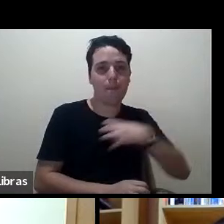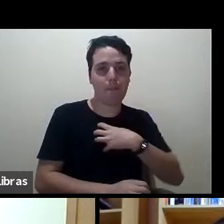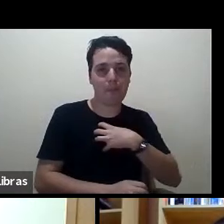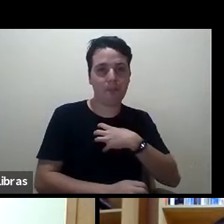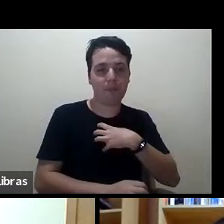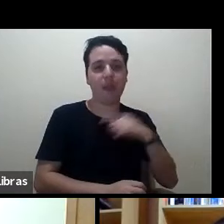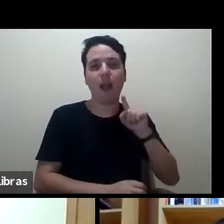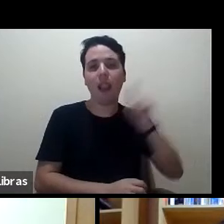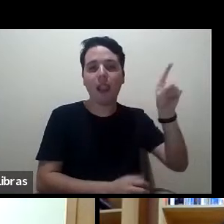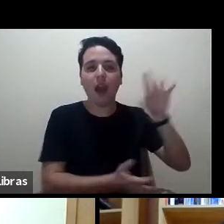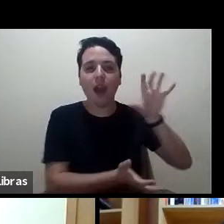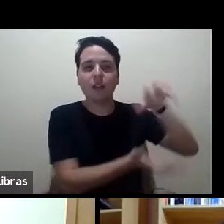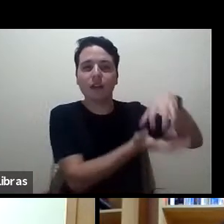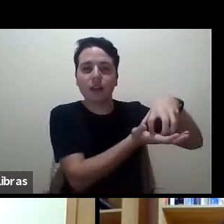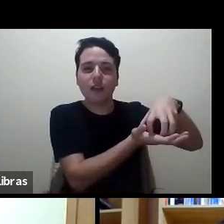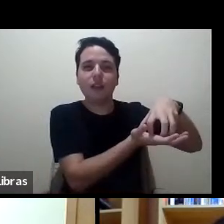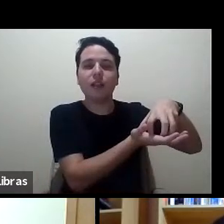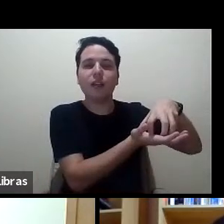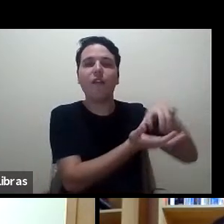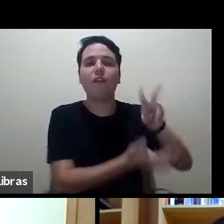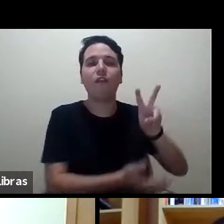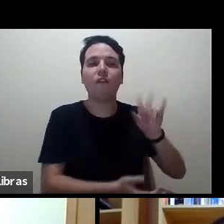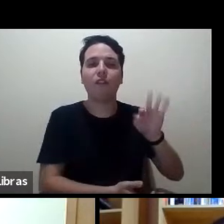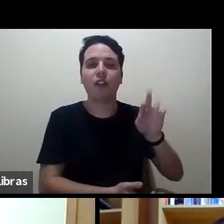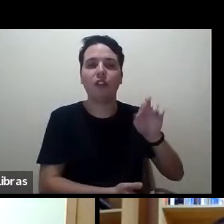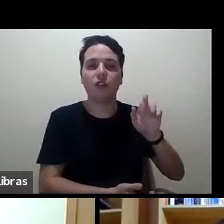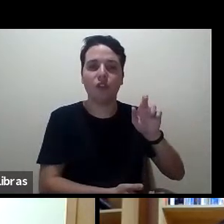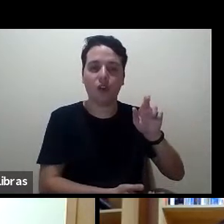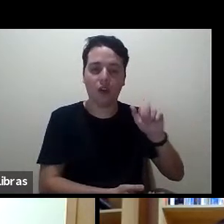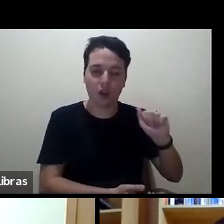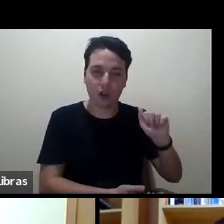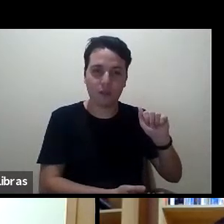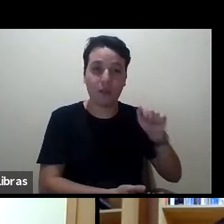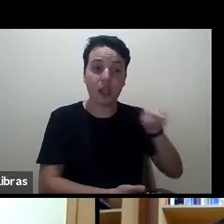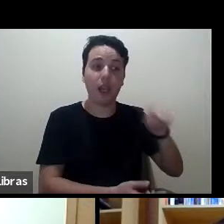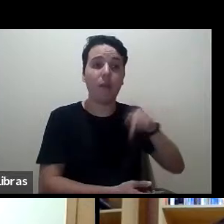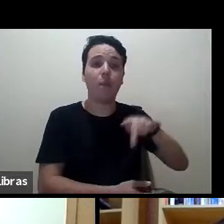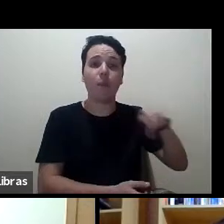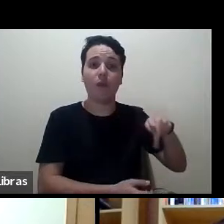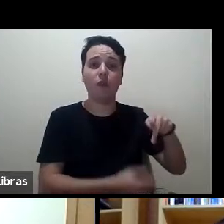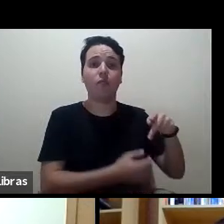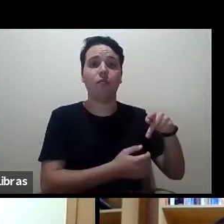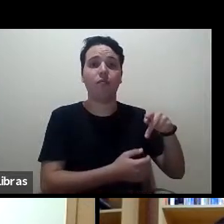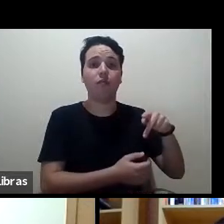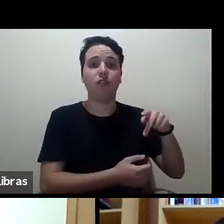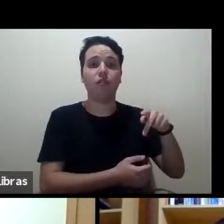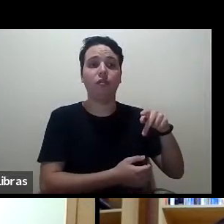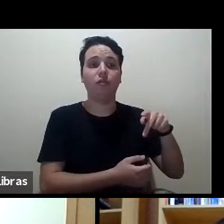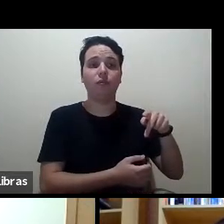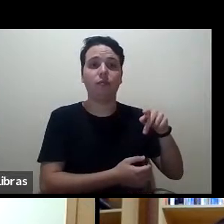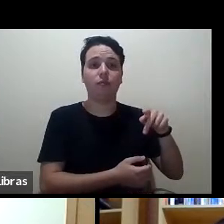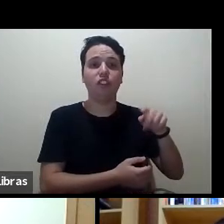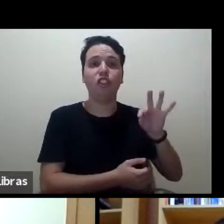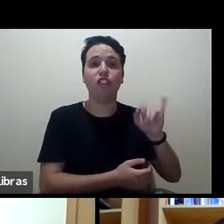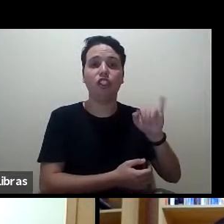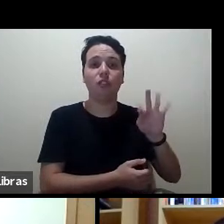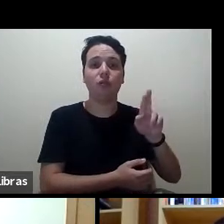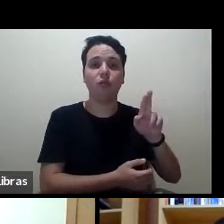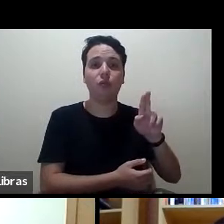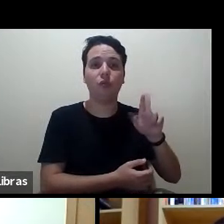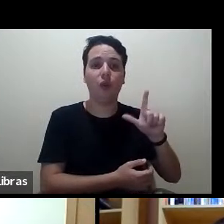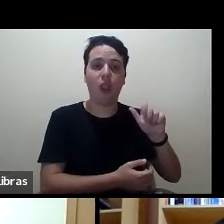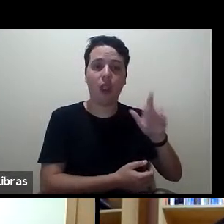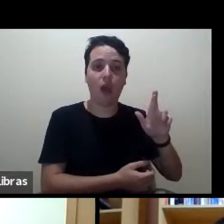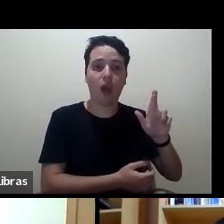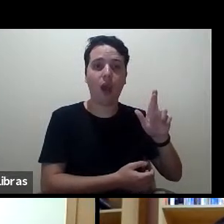Vitória da Conquista, onde o Cláudio é professor titular, com notável dedicação ao programa de pós